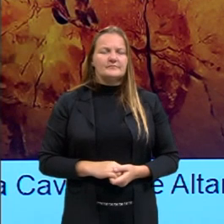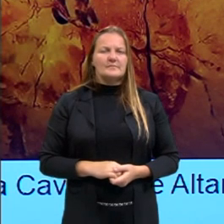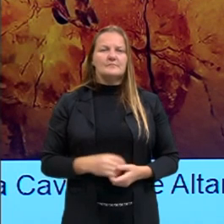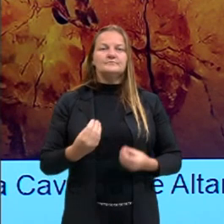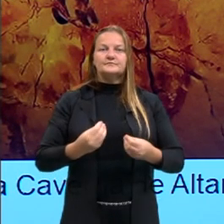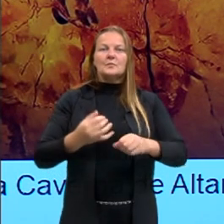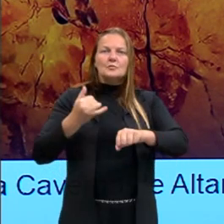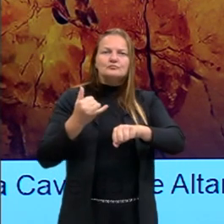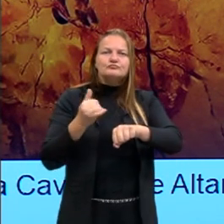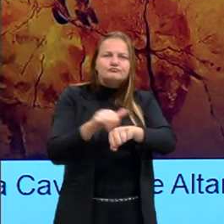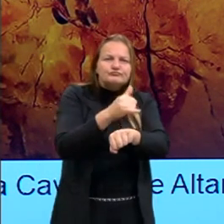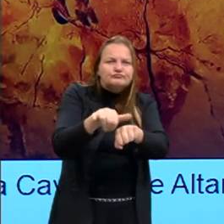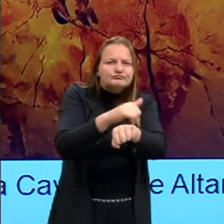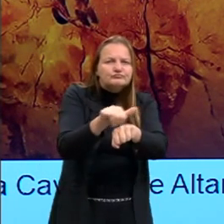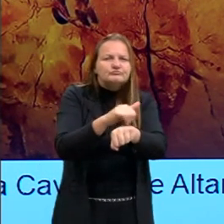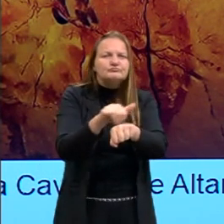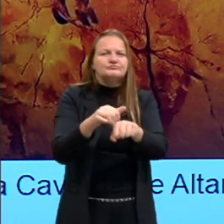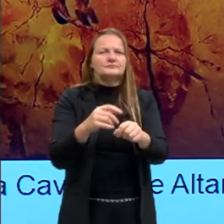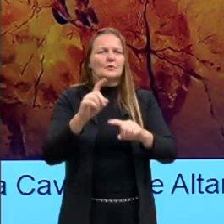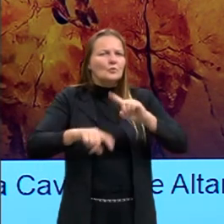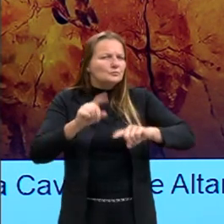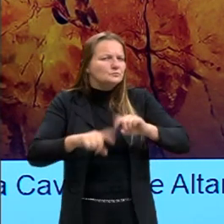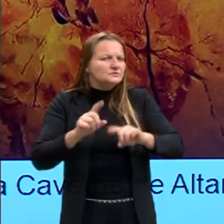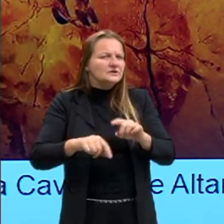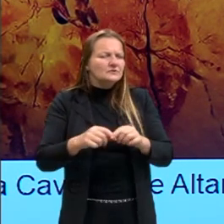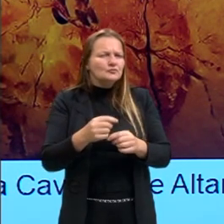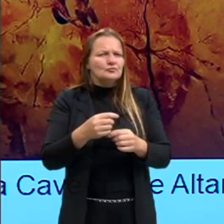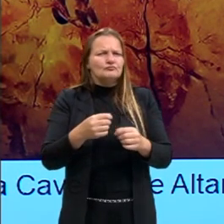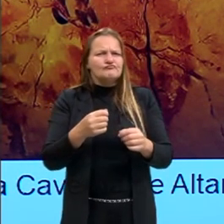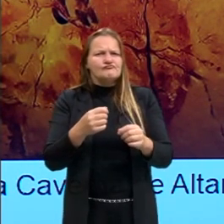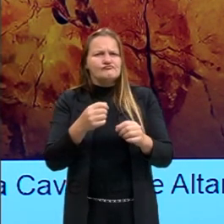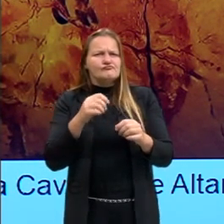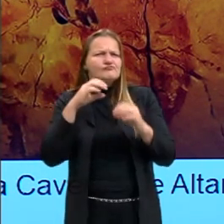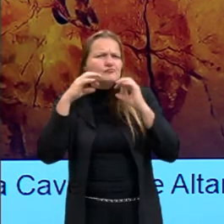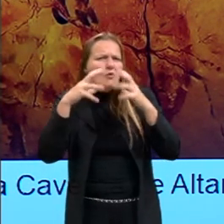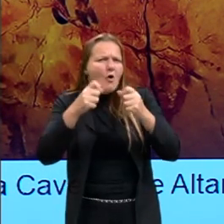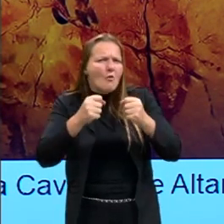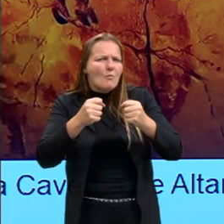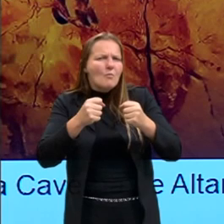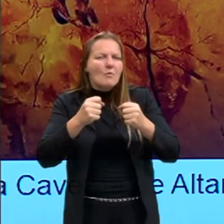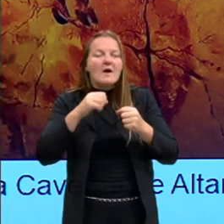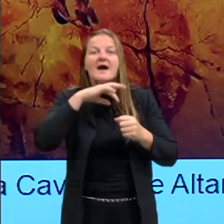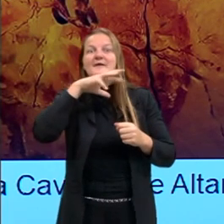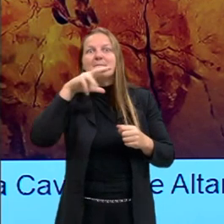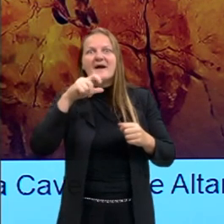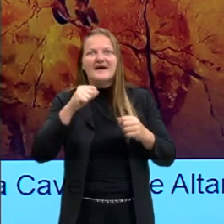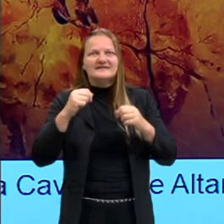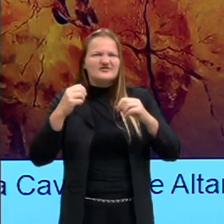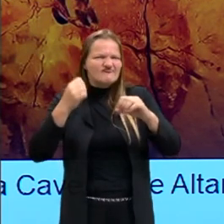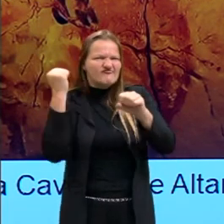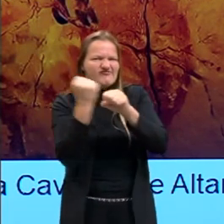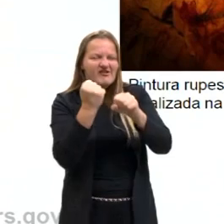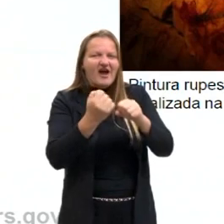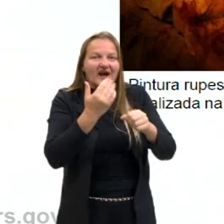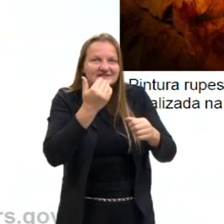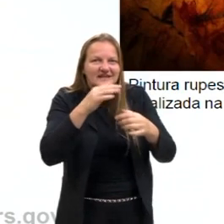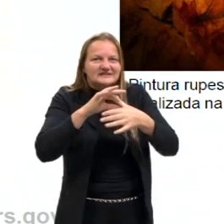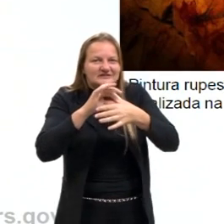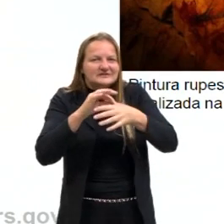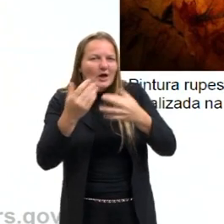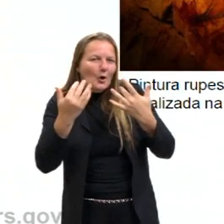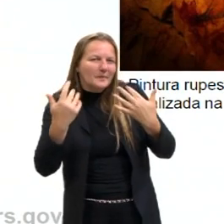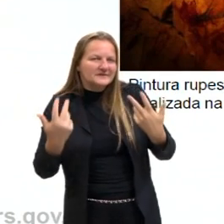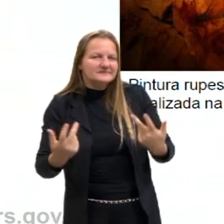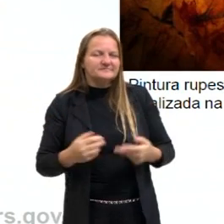como ferramenta, como objeto de caça e como objeto também de registro da humanidade. E